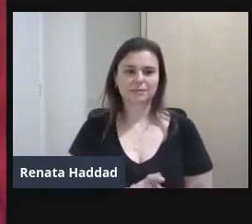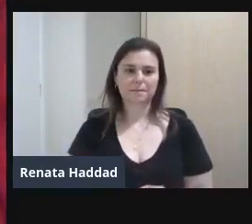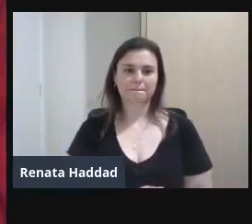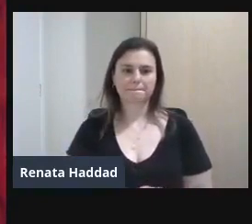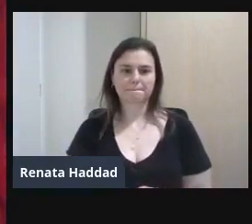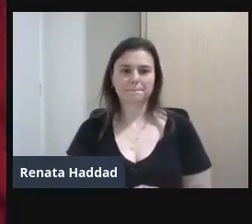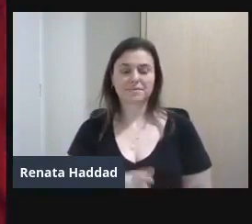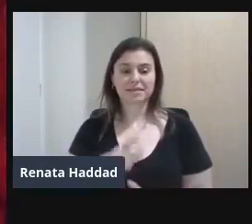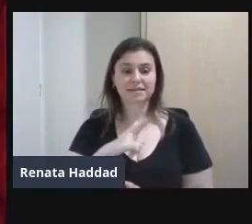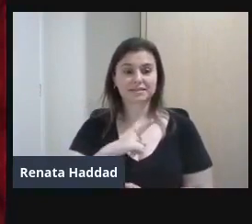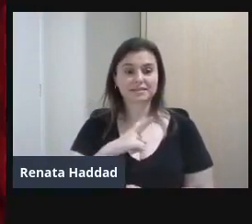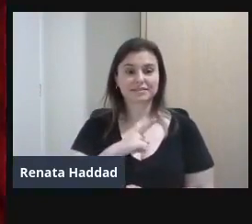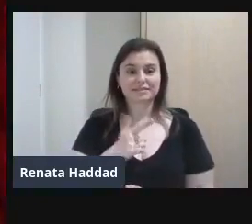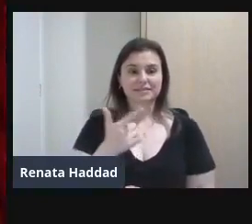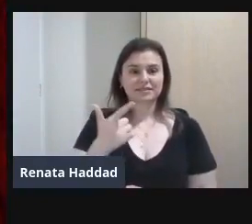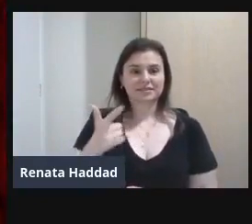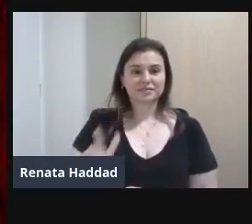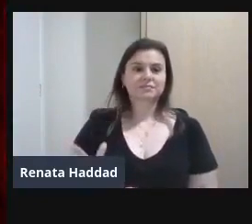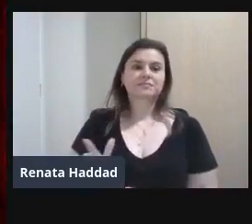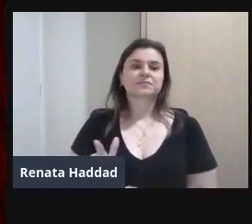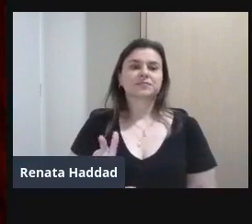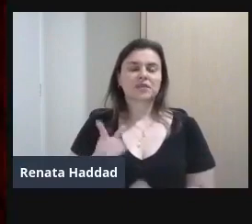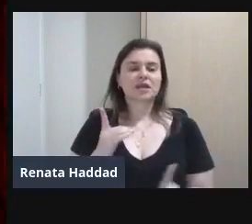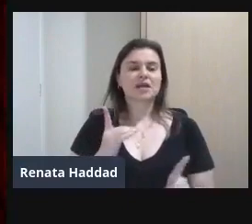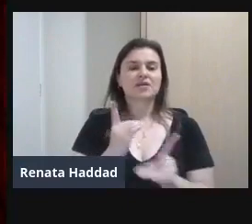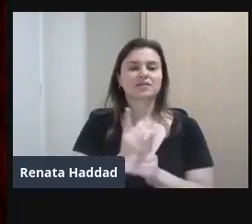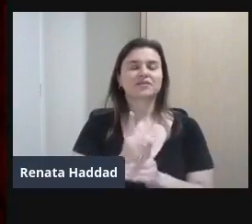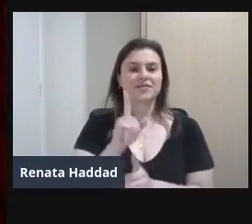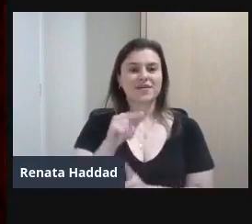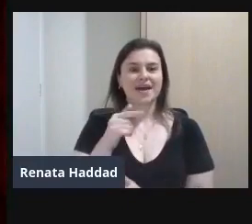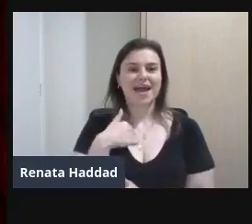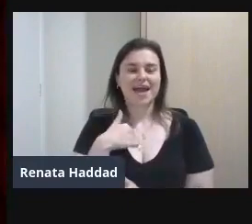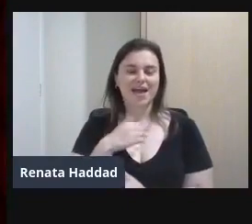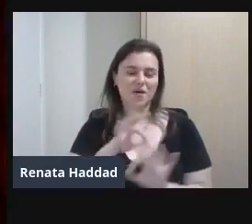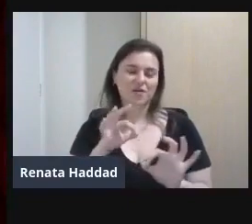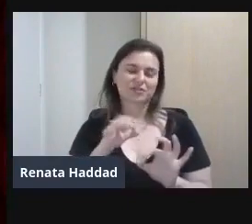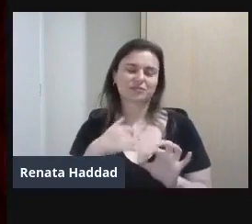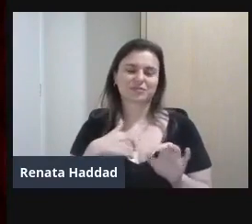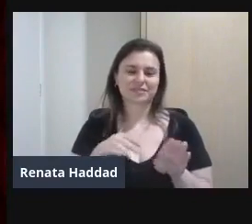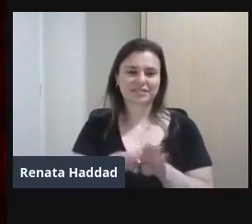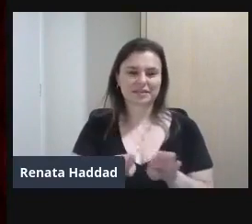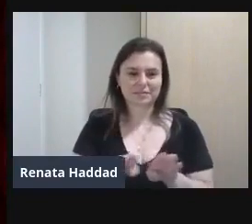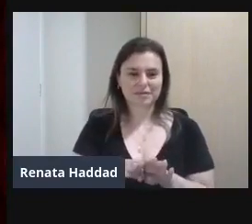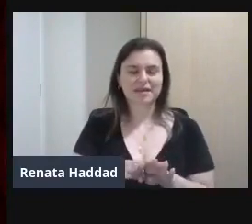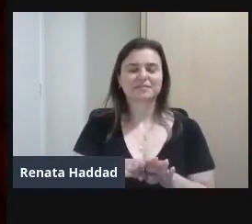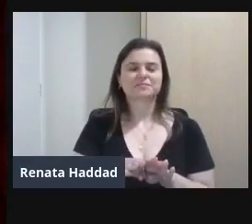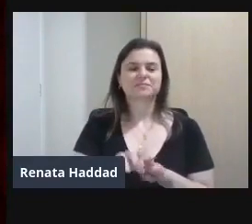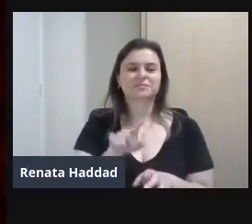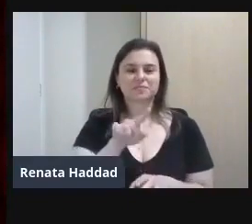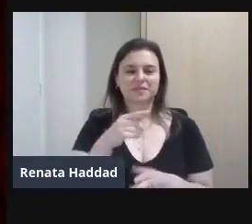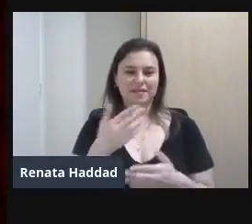Encontrei aqui Também Que eu acho Incrível Que se chama Contos De amor Rasgados